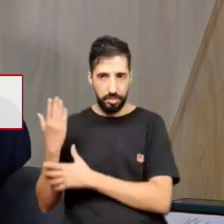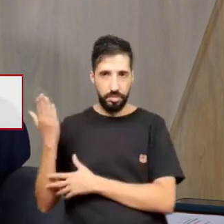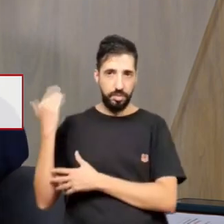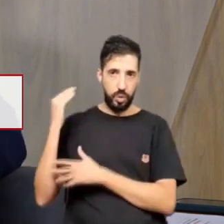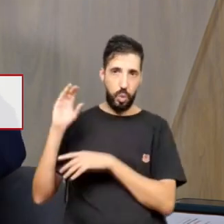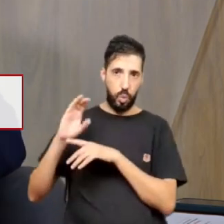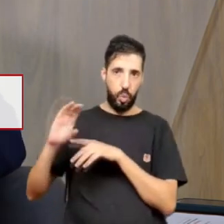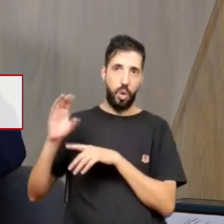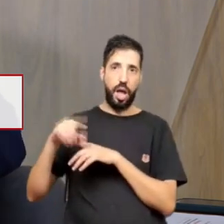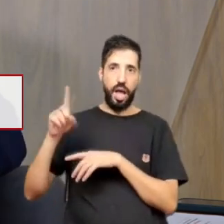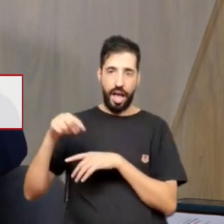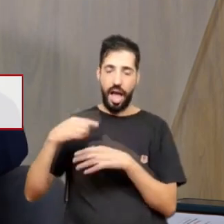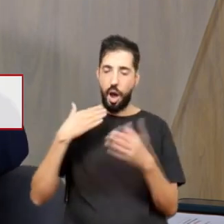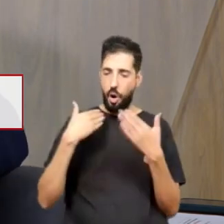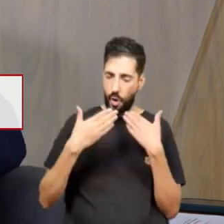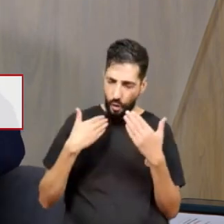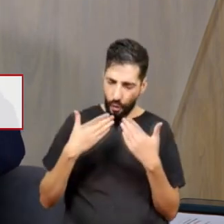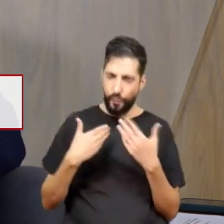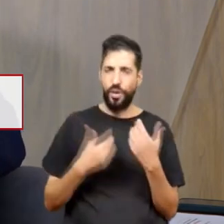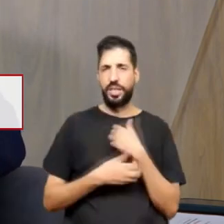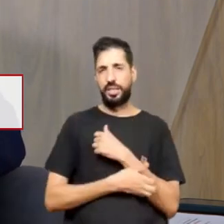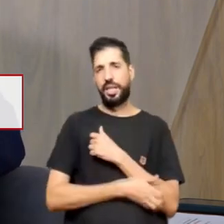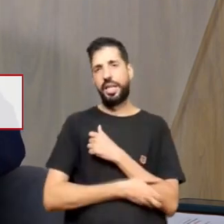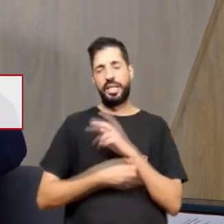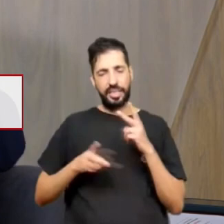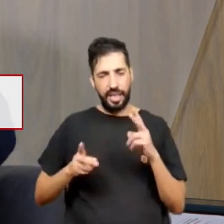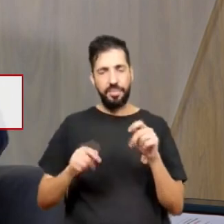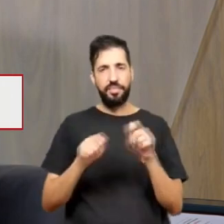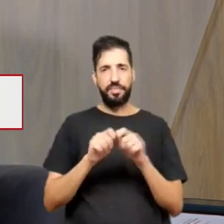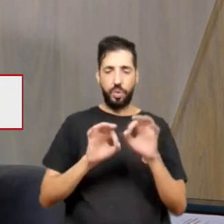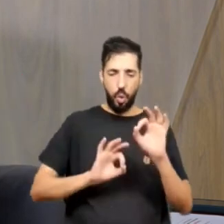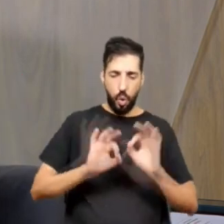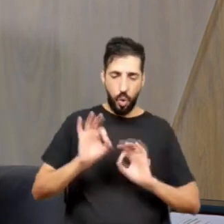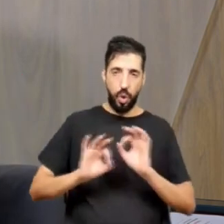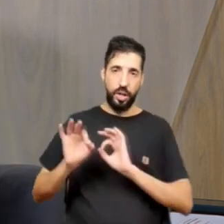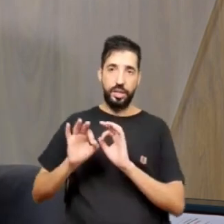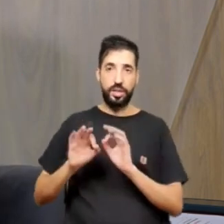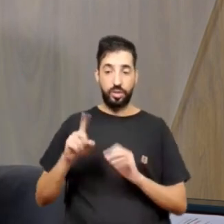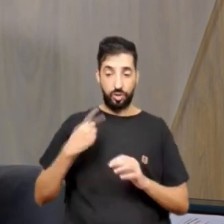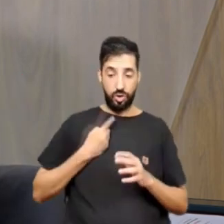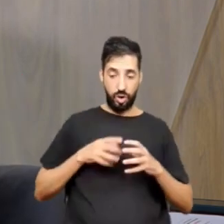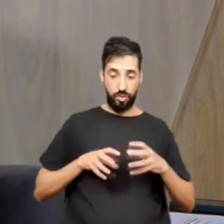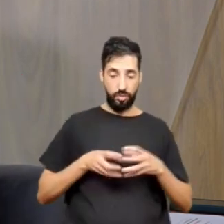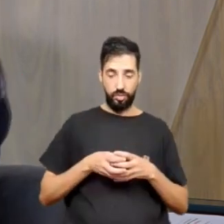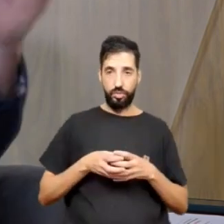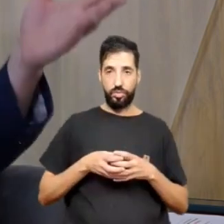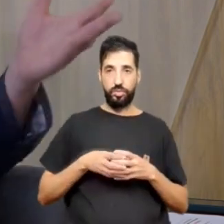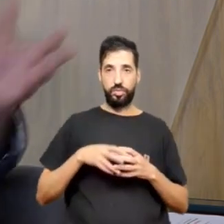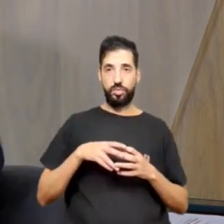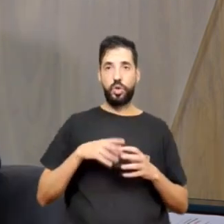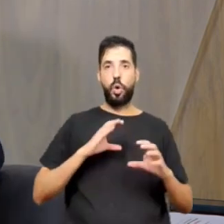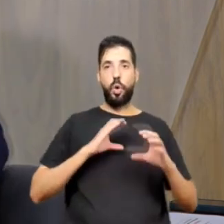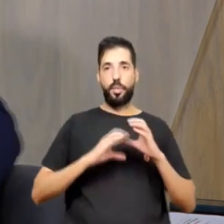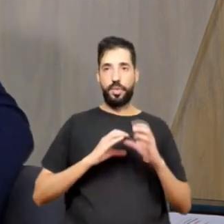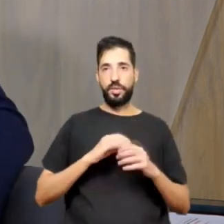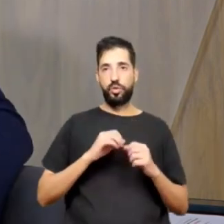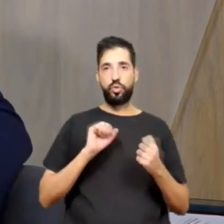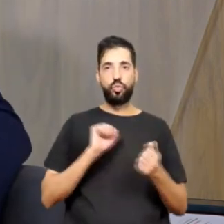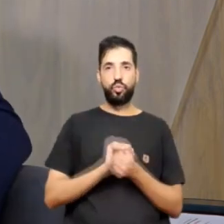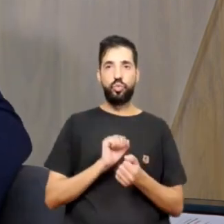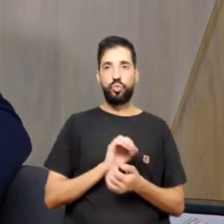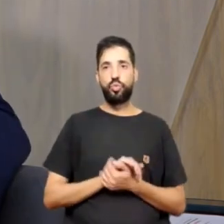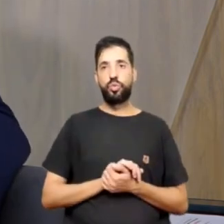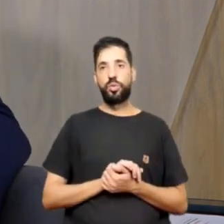conversado, produzido, organizado, nós da Secretaria Nacional de Comunicação, junto com o Paulo